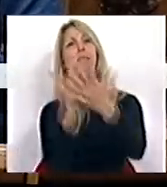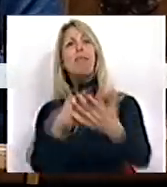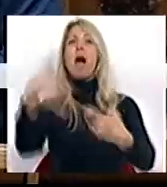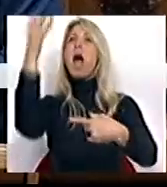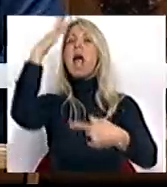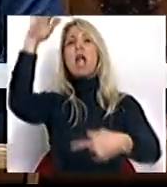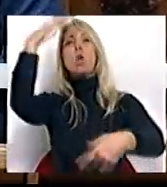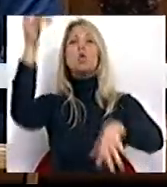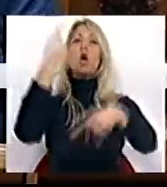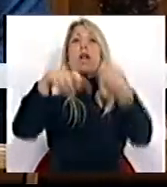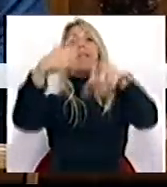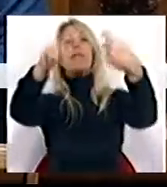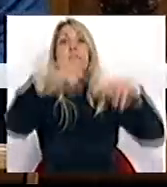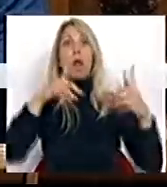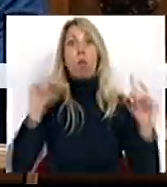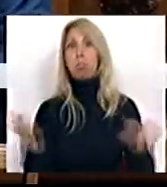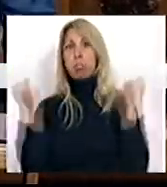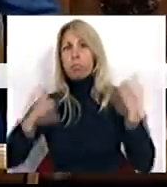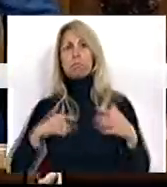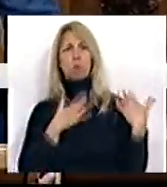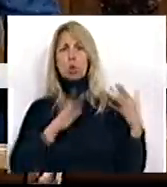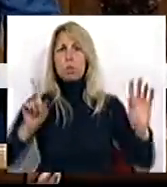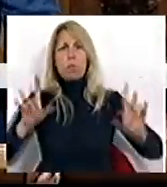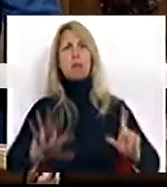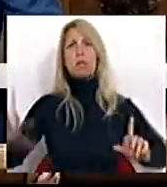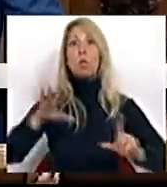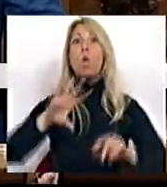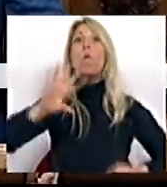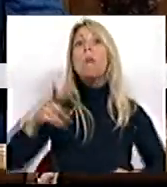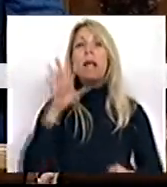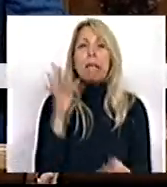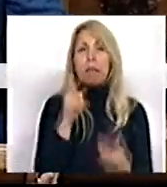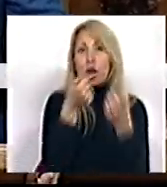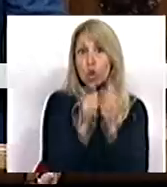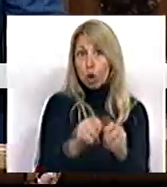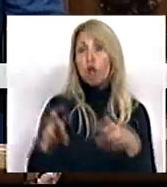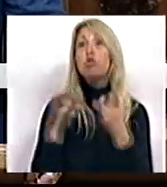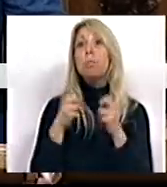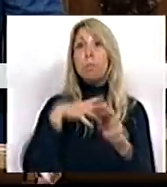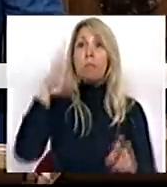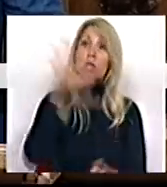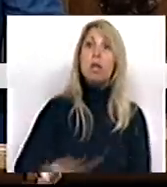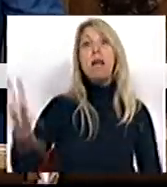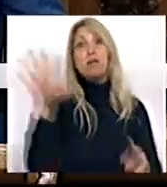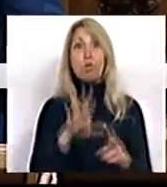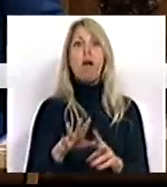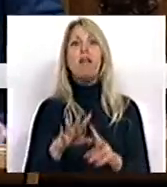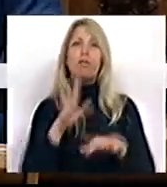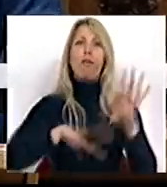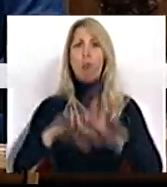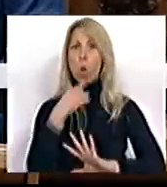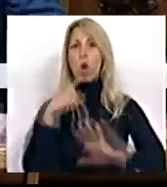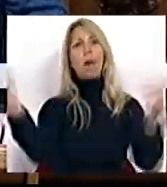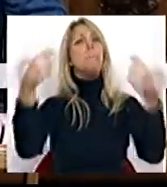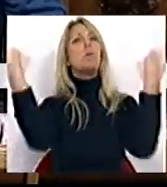-eleitorais, recusando qualquer responsabilidade na situação do país e procurando esconder os problemas nacionais com doses massivas de propaganda.